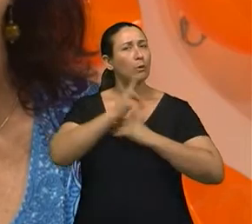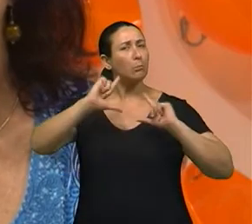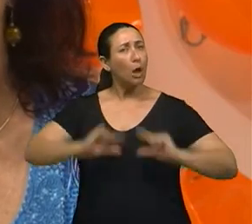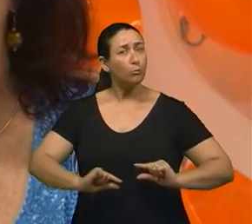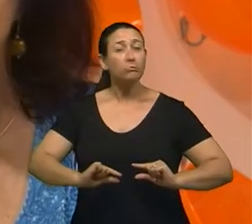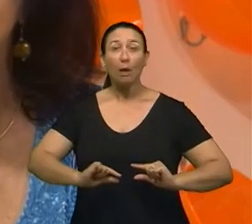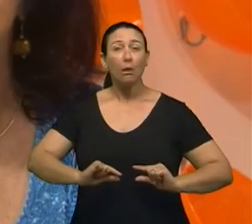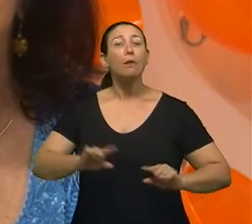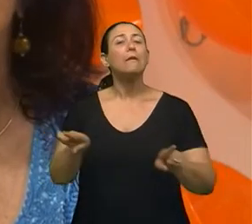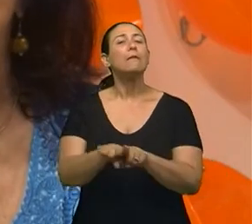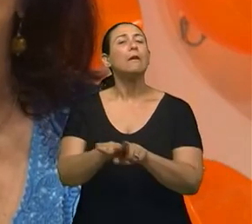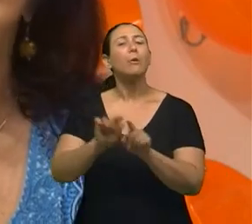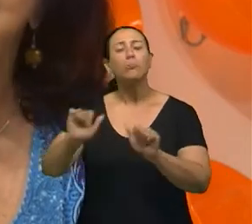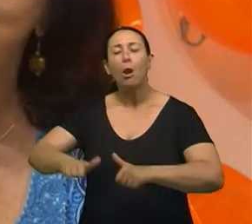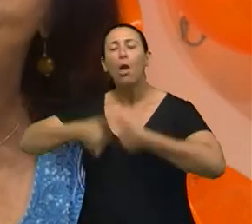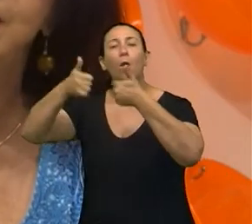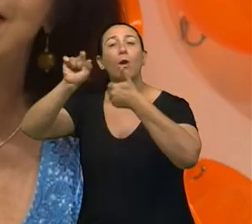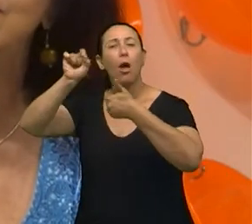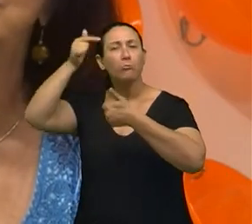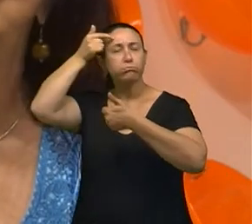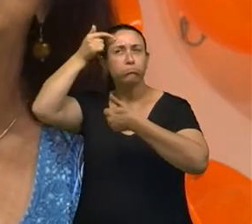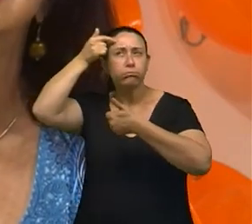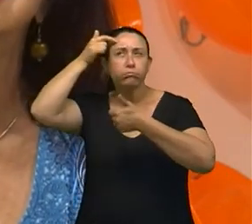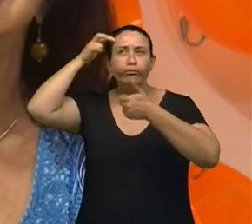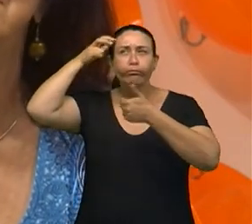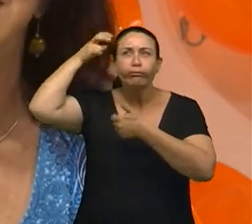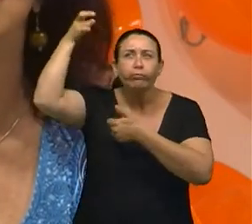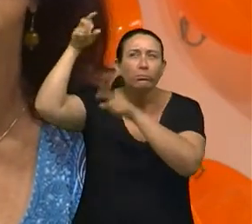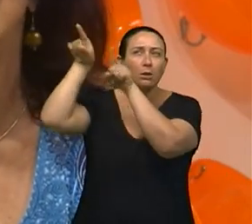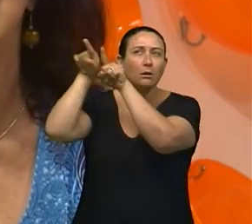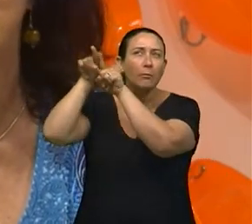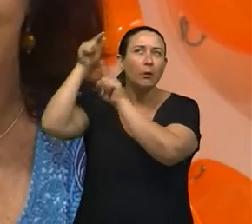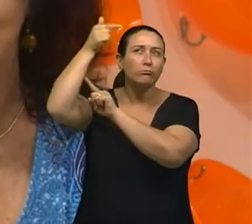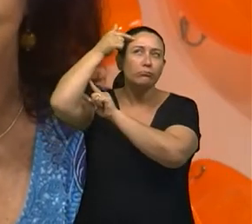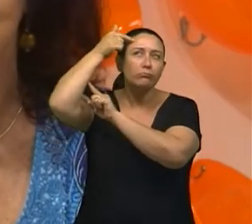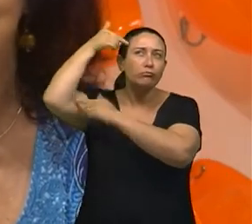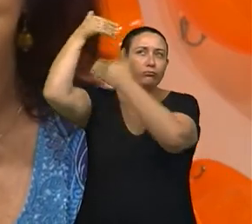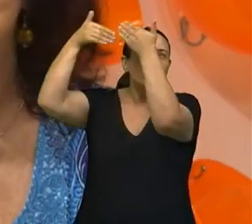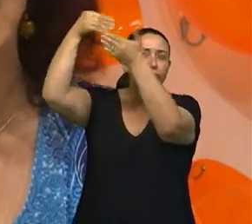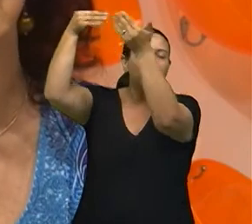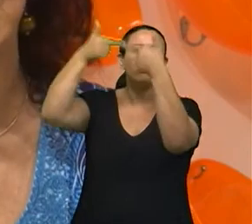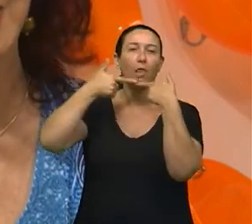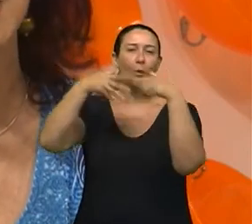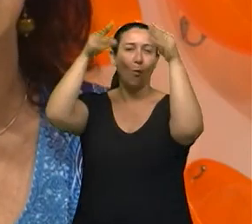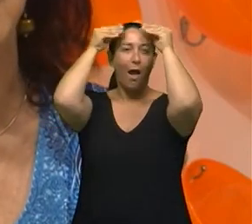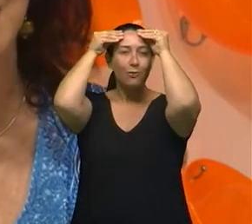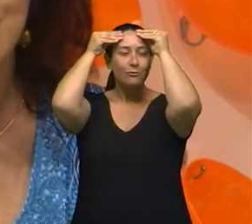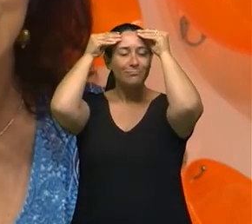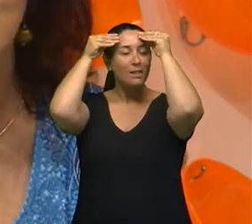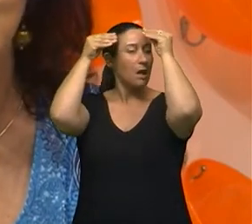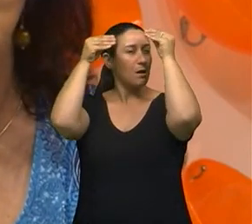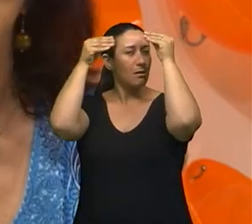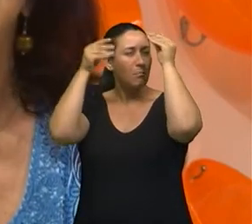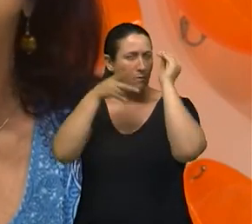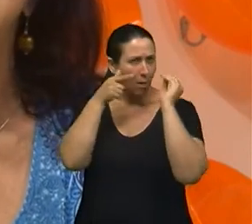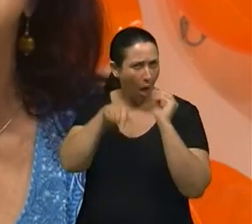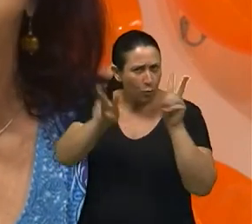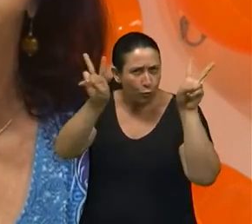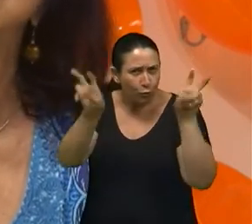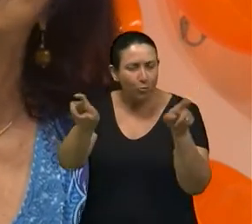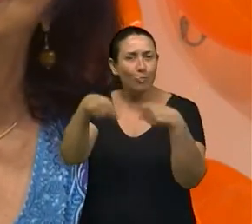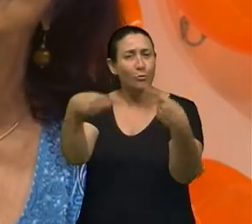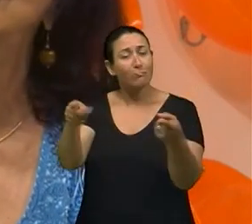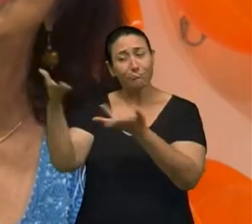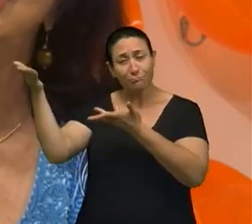melhora a capacidade cognitiva, a memória e o processamento da linguagem. Para falar sobre este assunto, eu